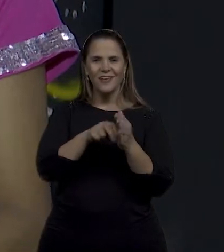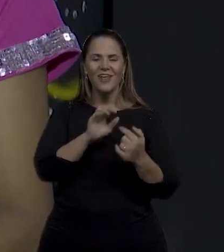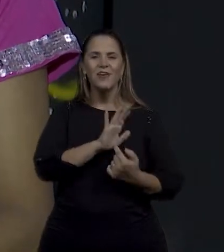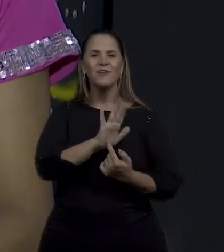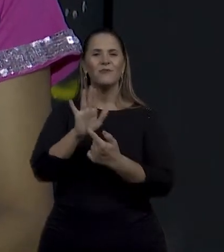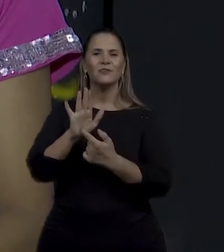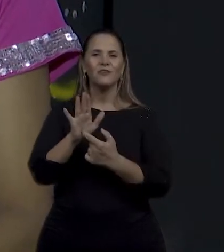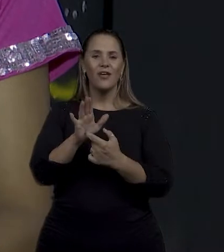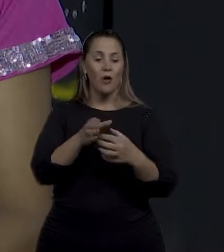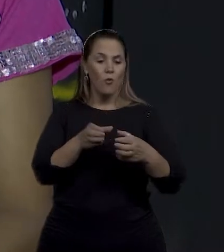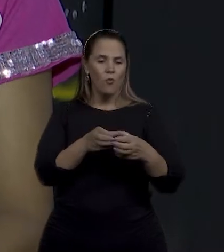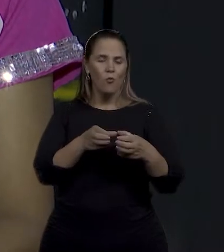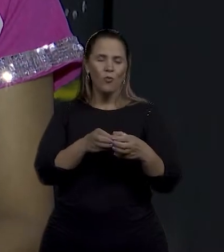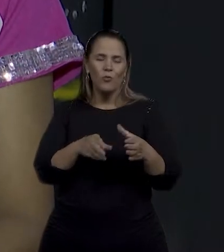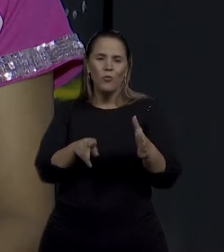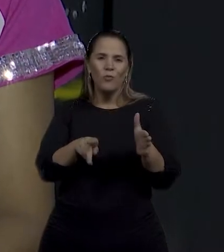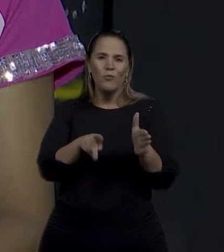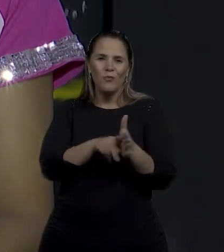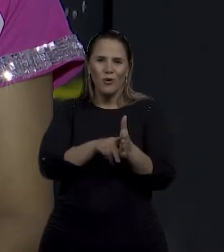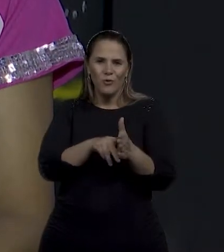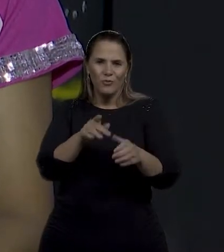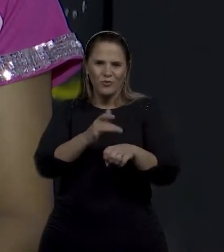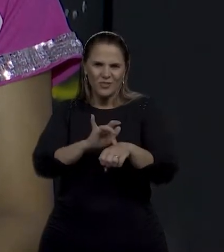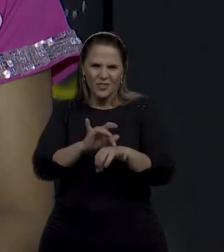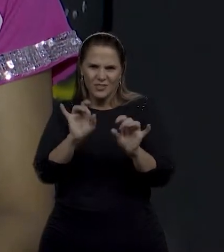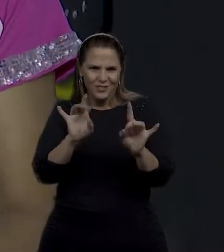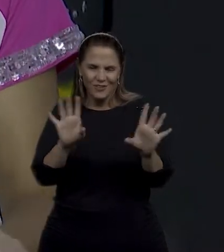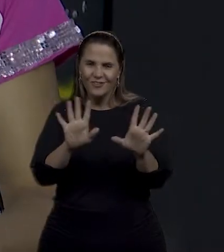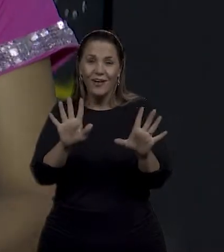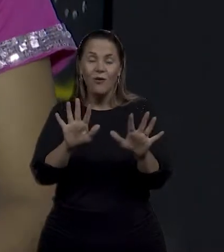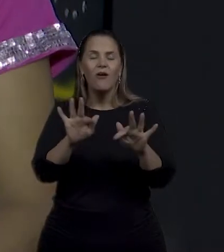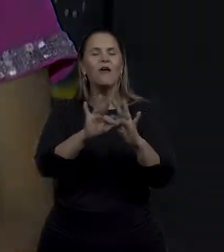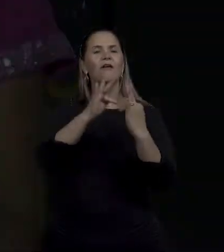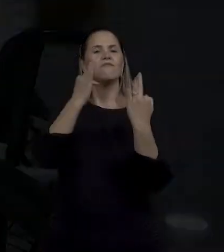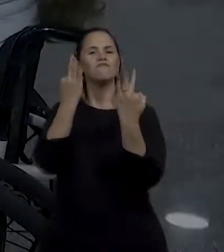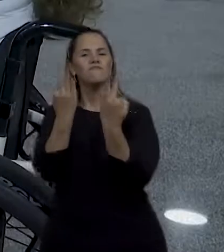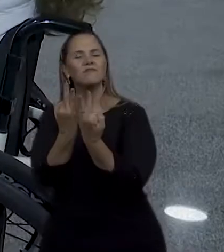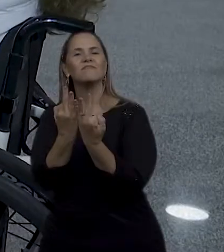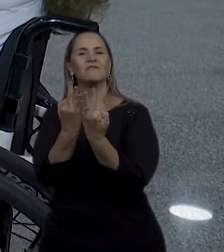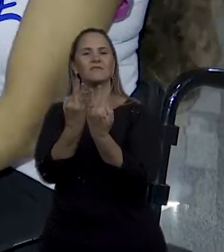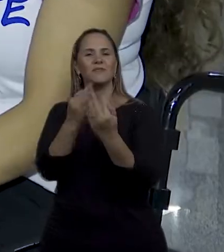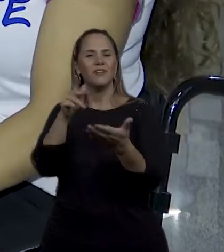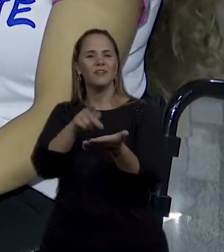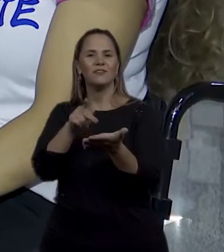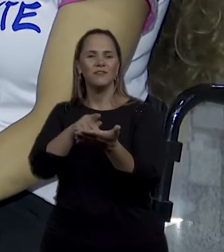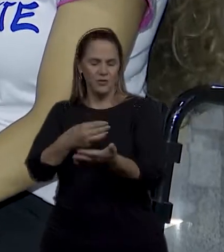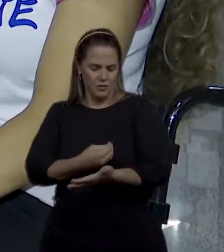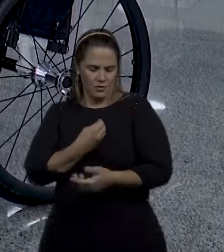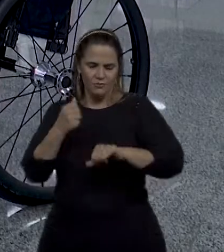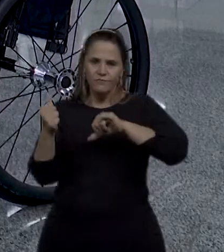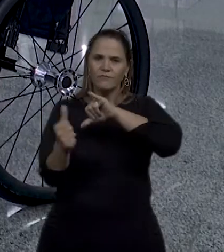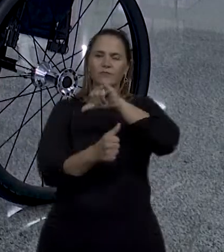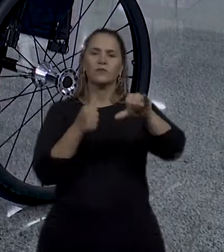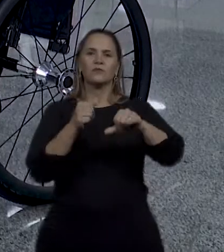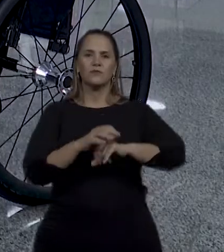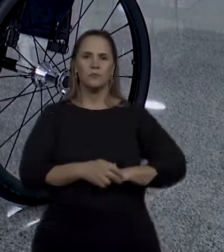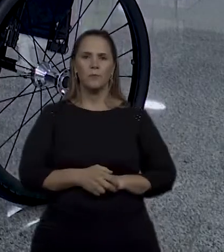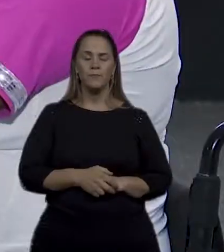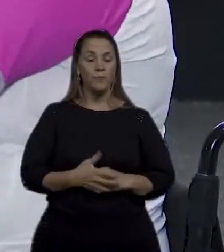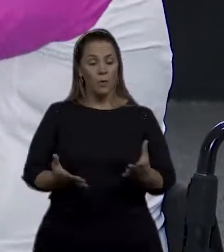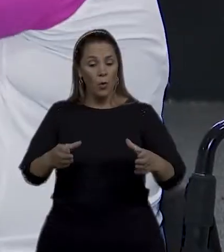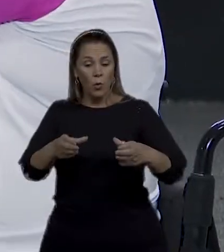companhia de dança, se tornou uma companhia, uma família que transforma vidas. O Street